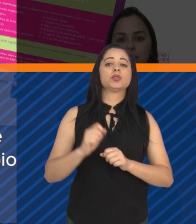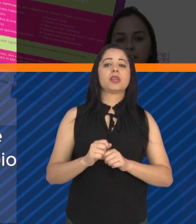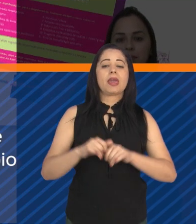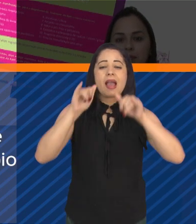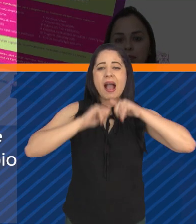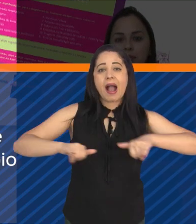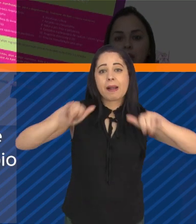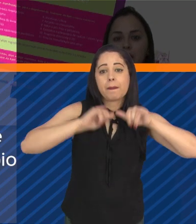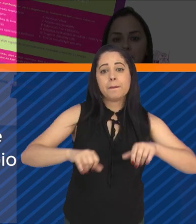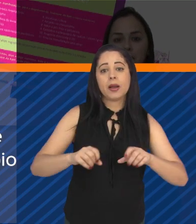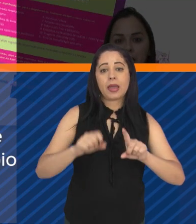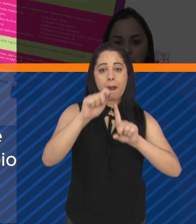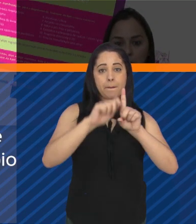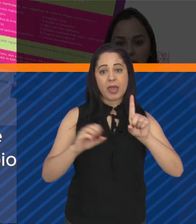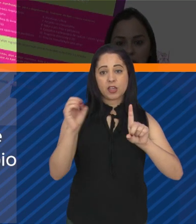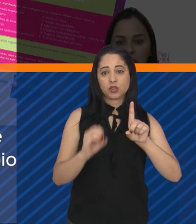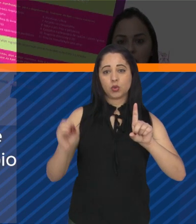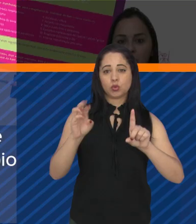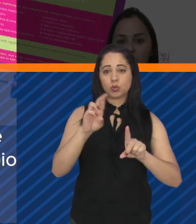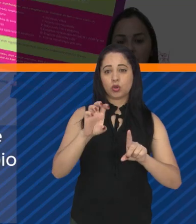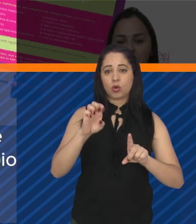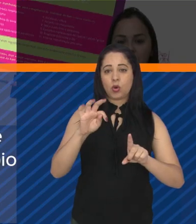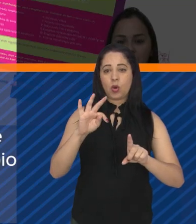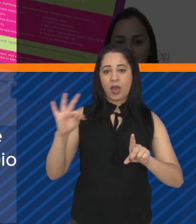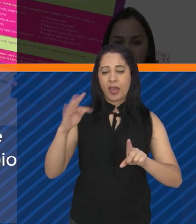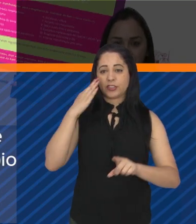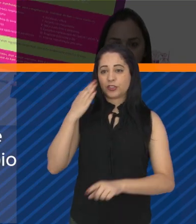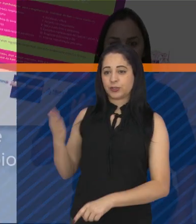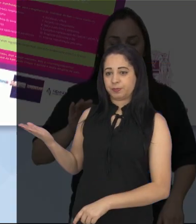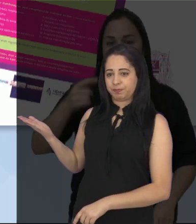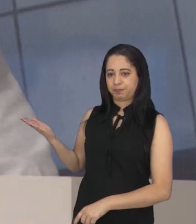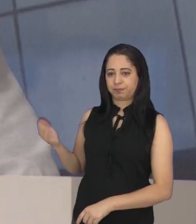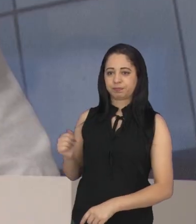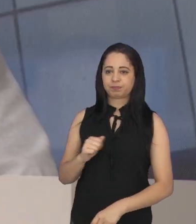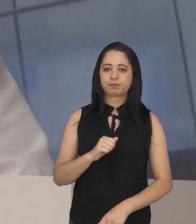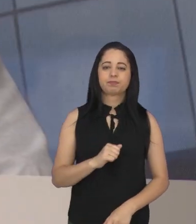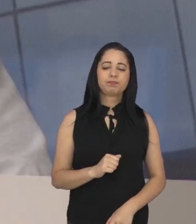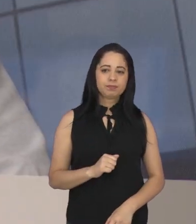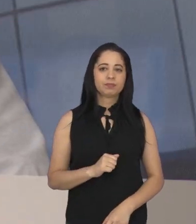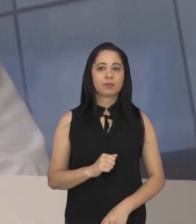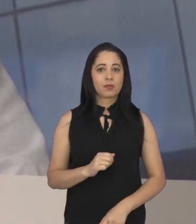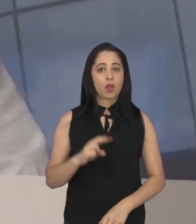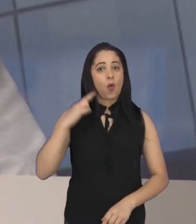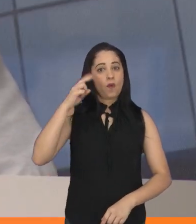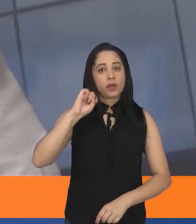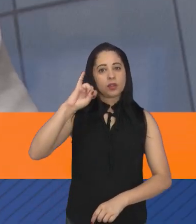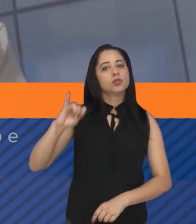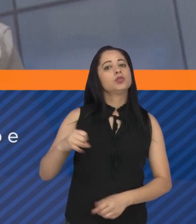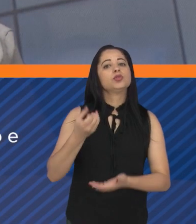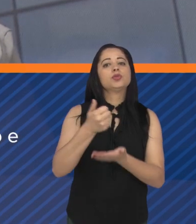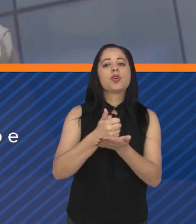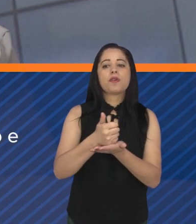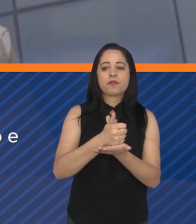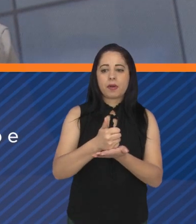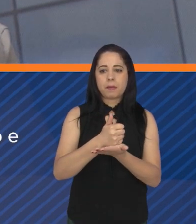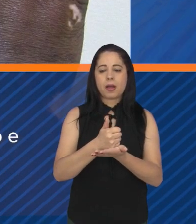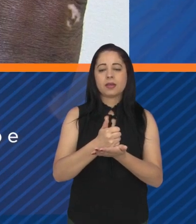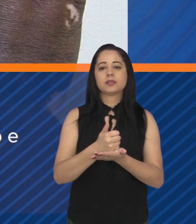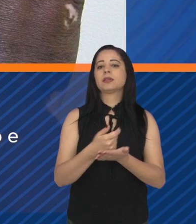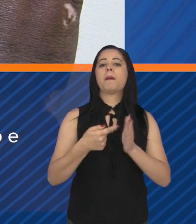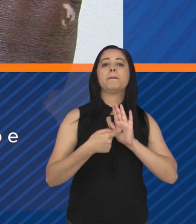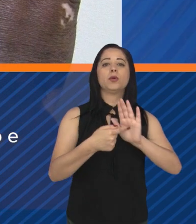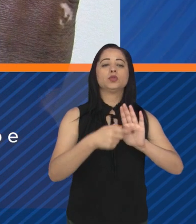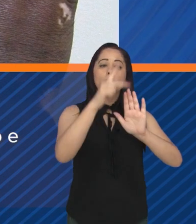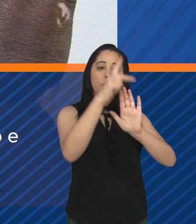a campanha Outubro Rete, dedicada à conscientização sobre a síndrome de Rete. Já o vereador Júnior, da farmácia, apresentou um projeto